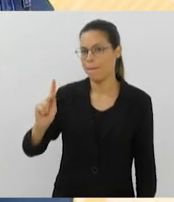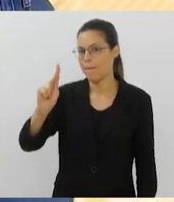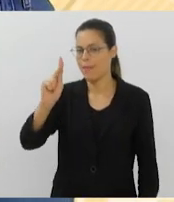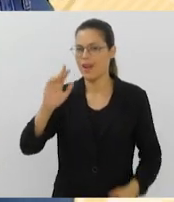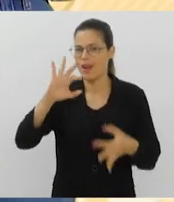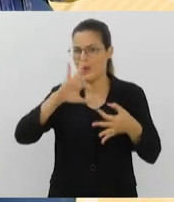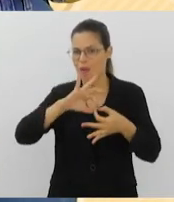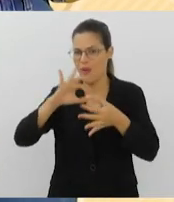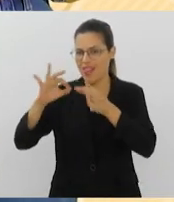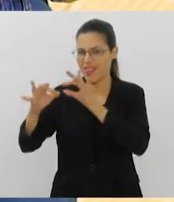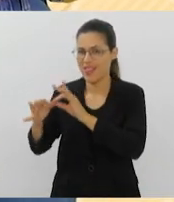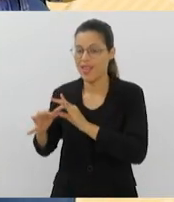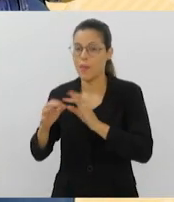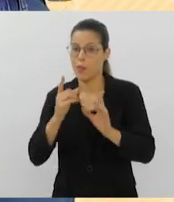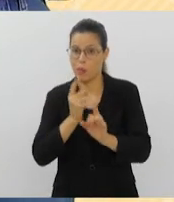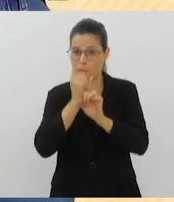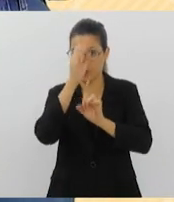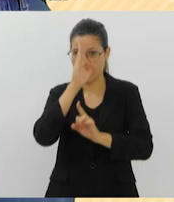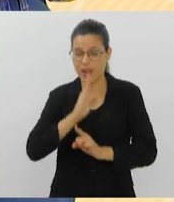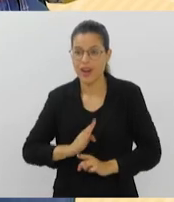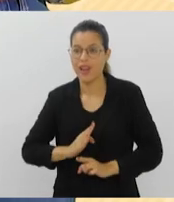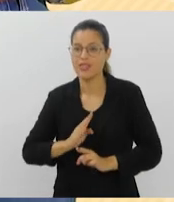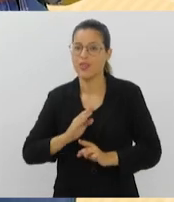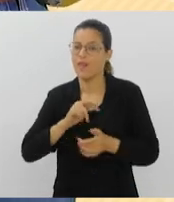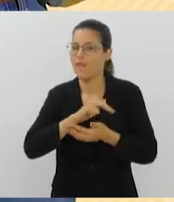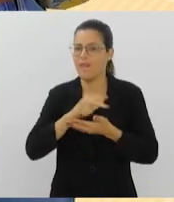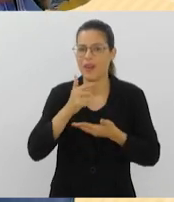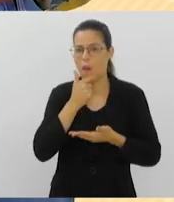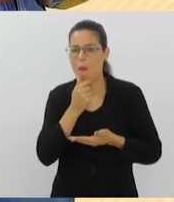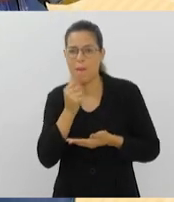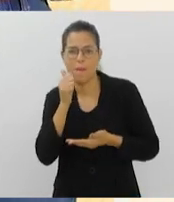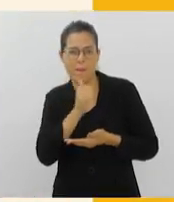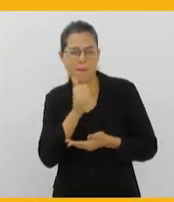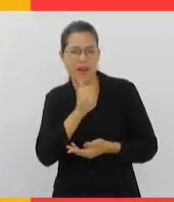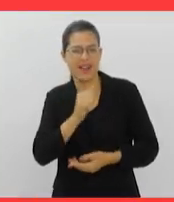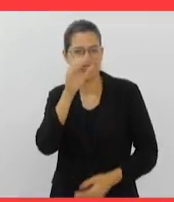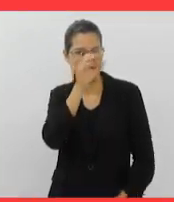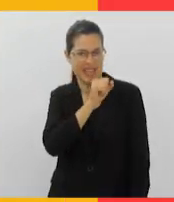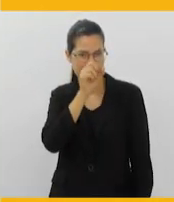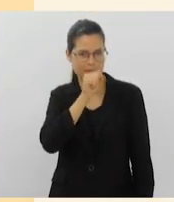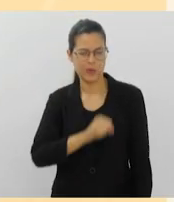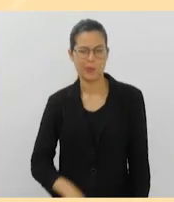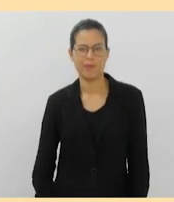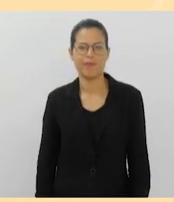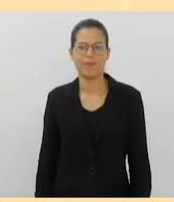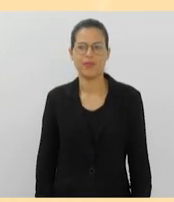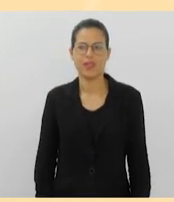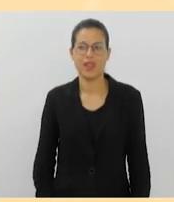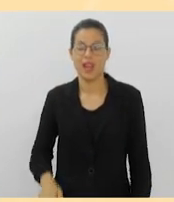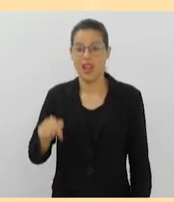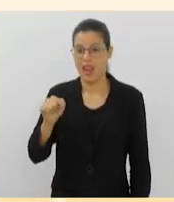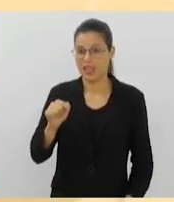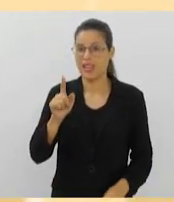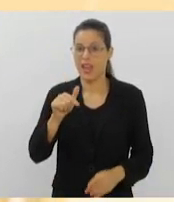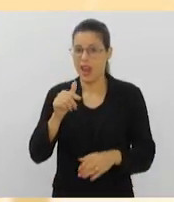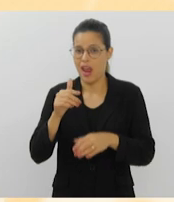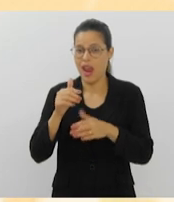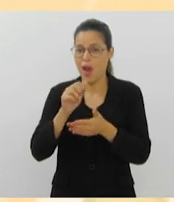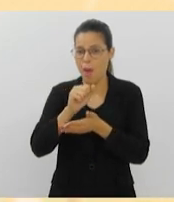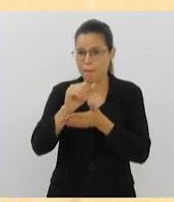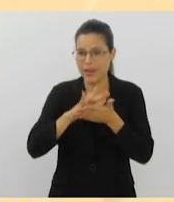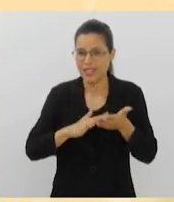encontro gratuito que vai reunir b-boys e b-girls neste sábado. O Breaking é uma atividade que o